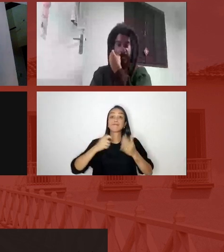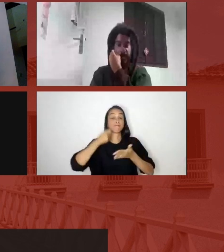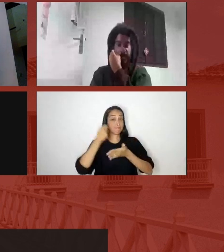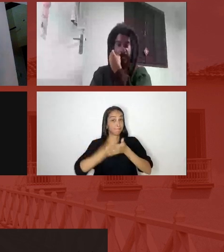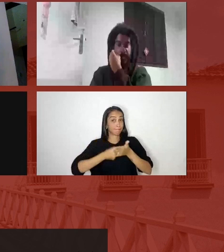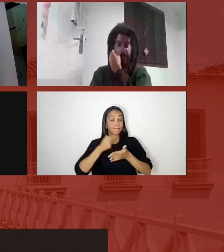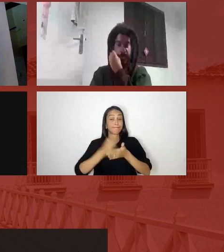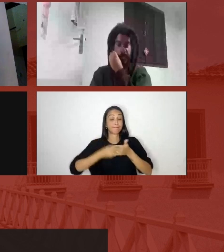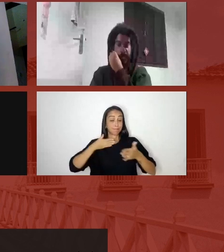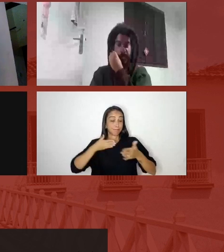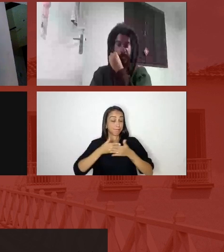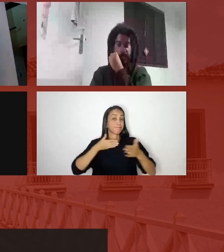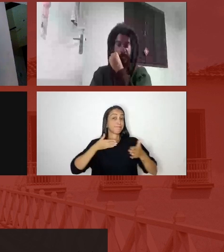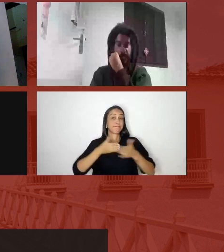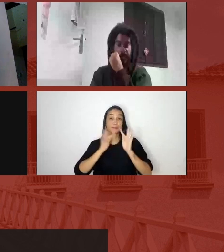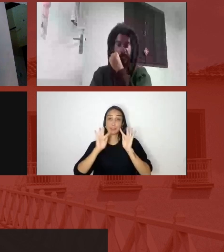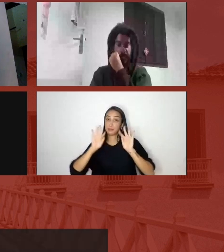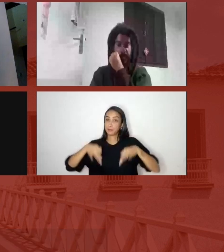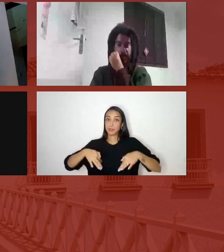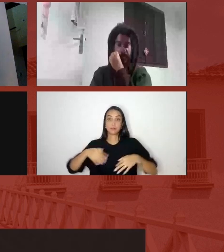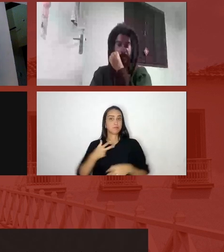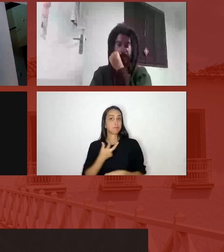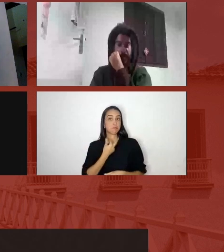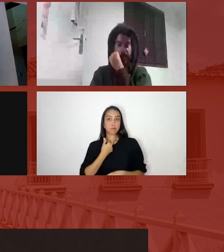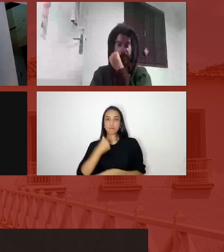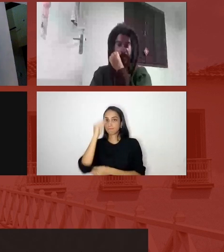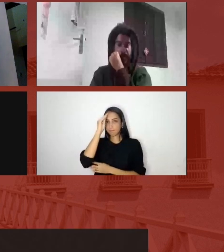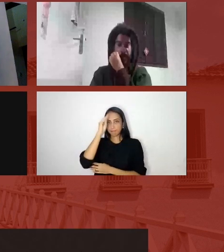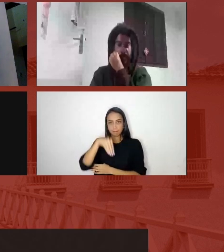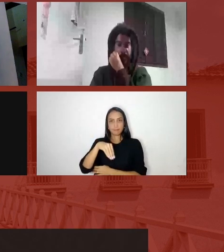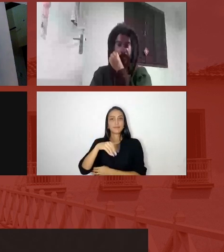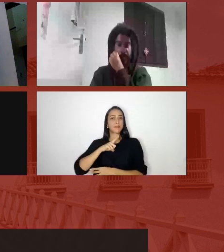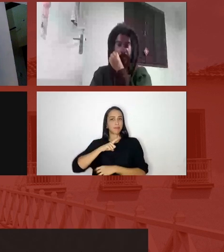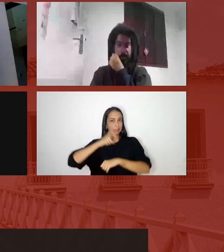não podemos desanimar nessa caminhada ainda é tempo